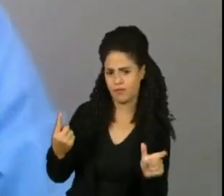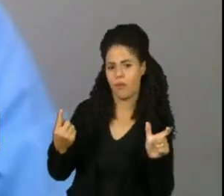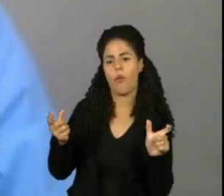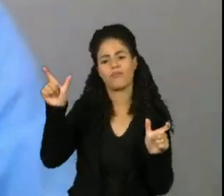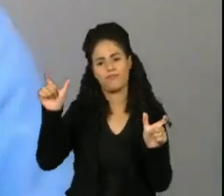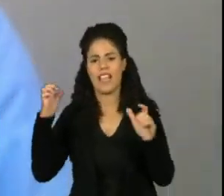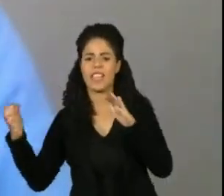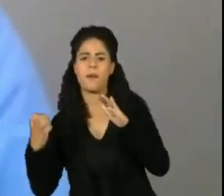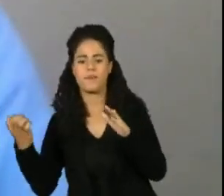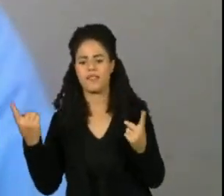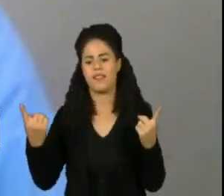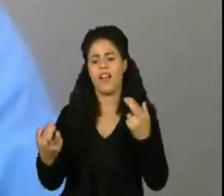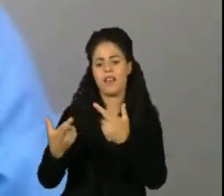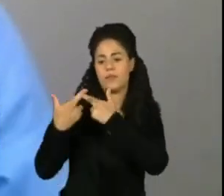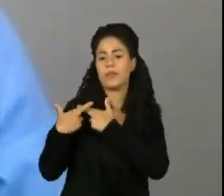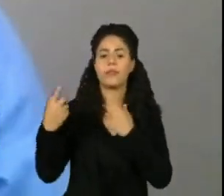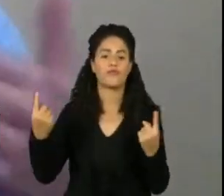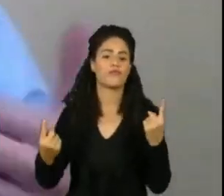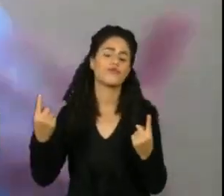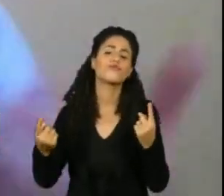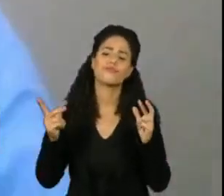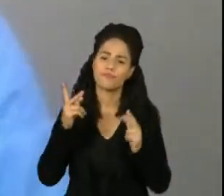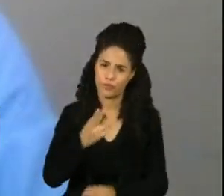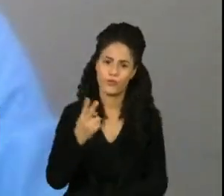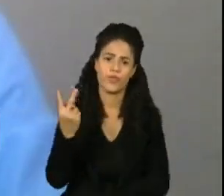prestar atenção e escutar essas nossas dicas, por exemplo, para que ele possa estar mais seguro.